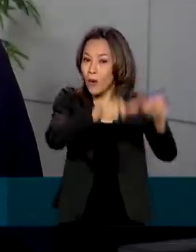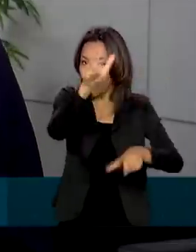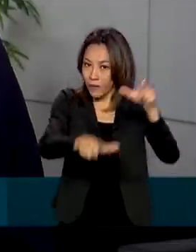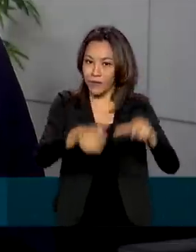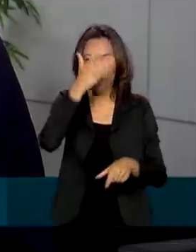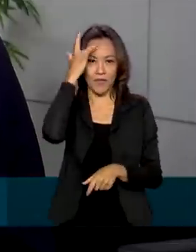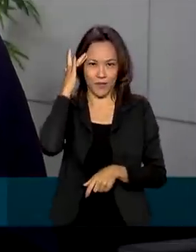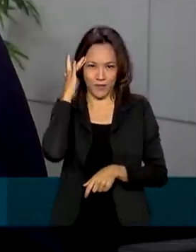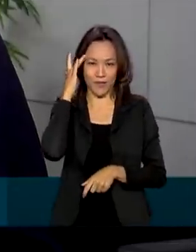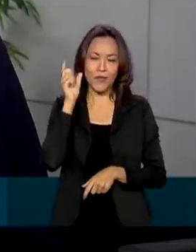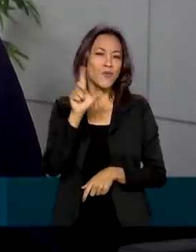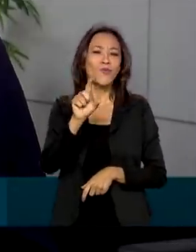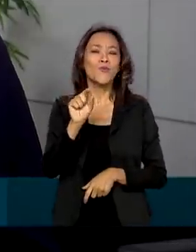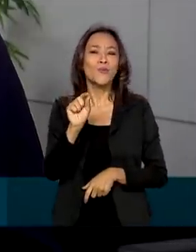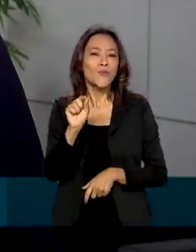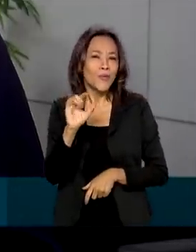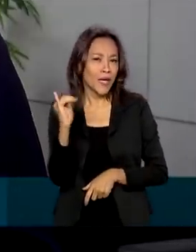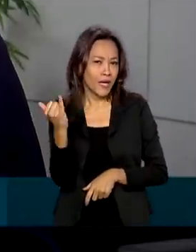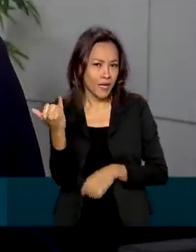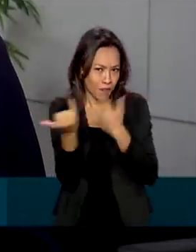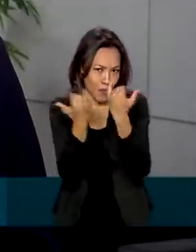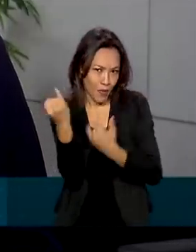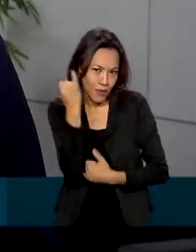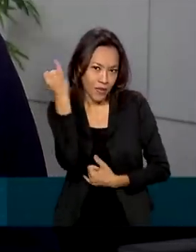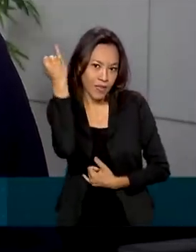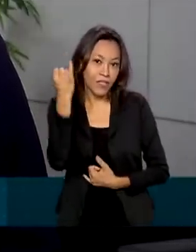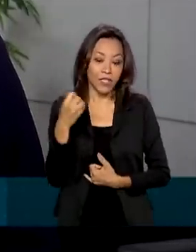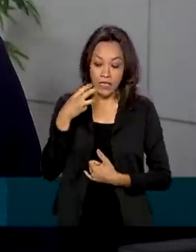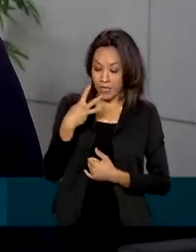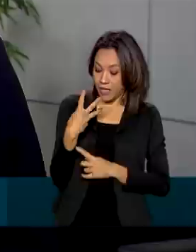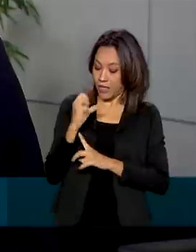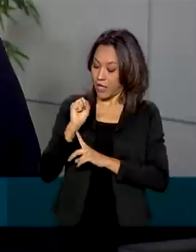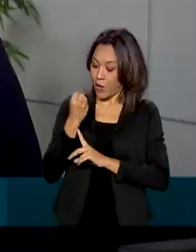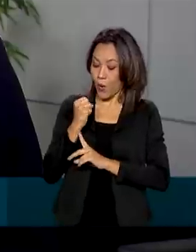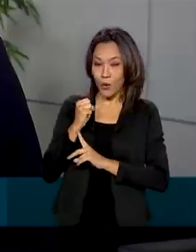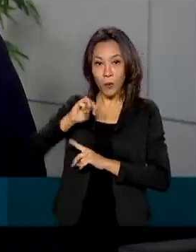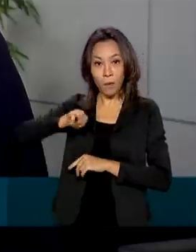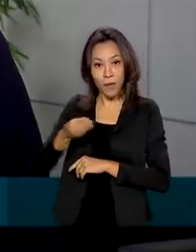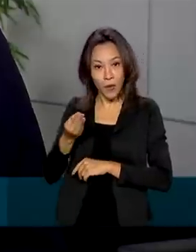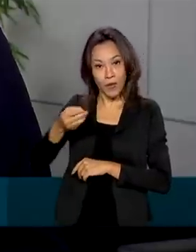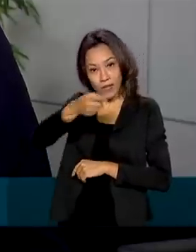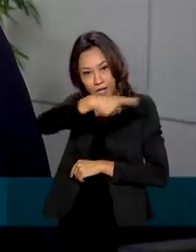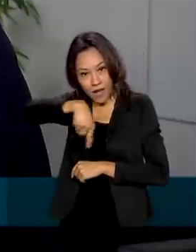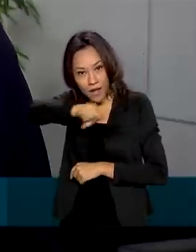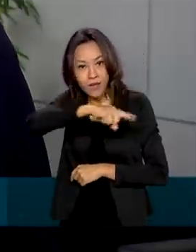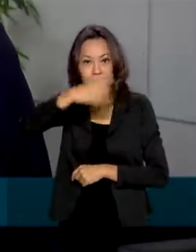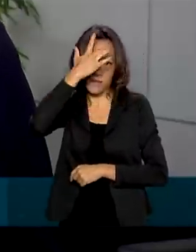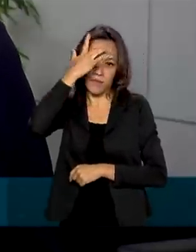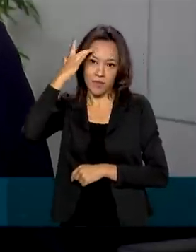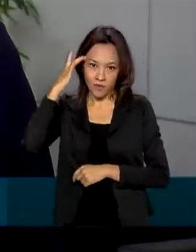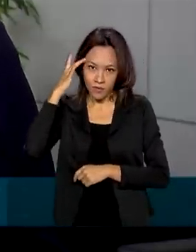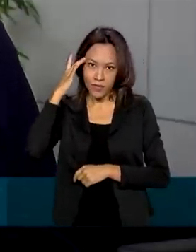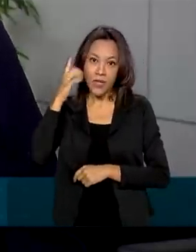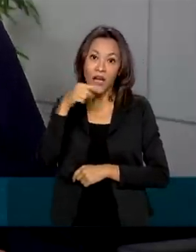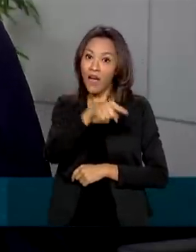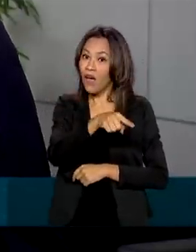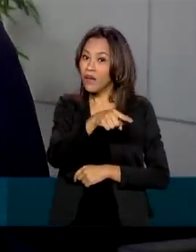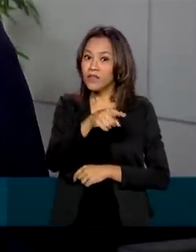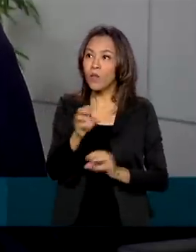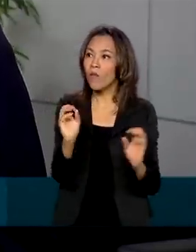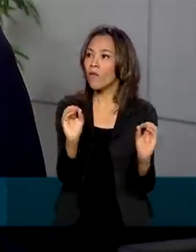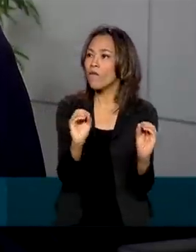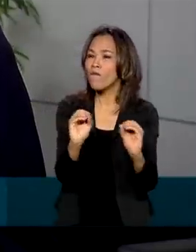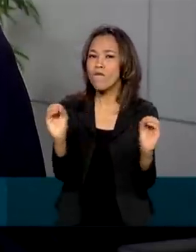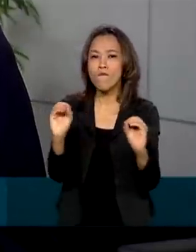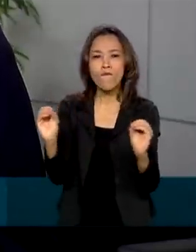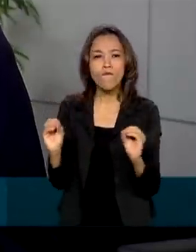dado importante? 38 milhões dessas pessoas não estavam em nenhum